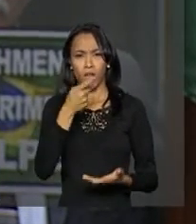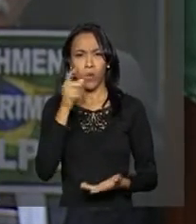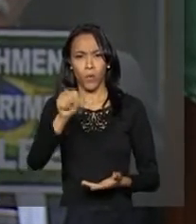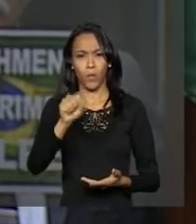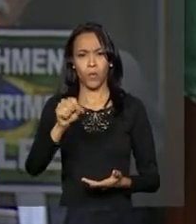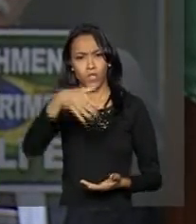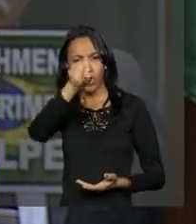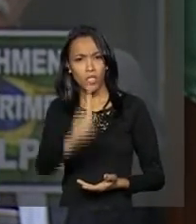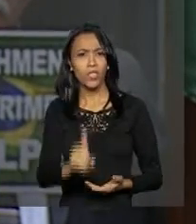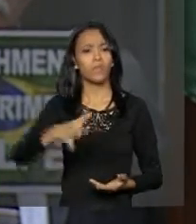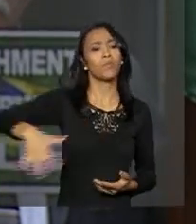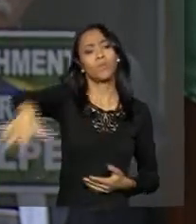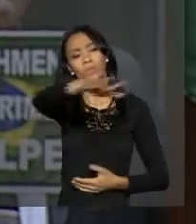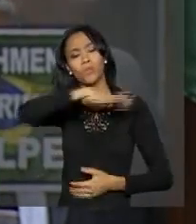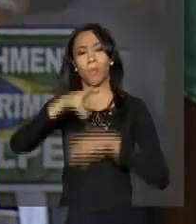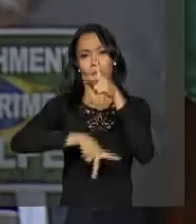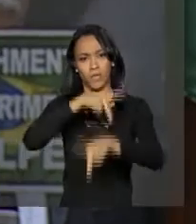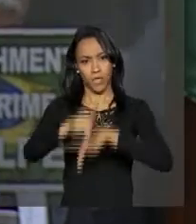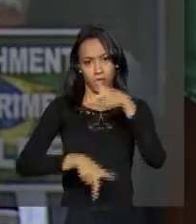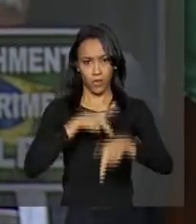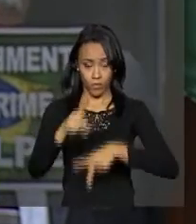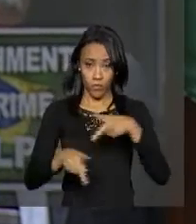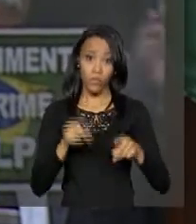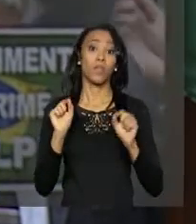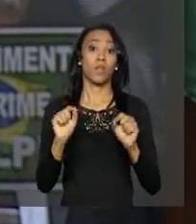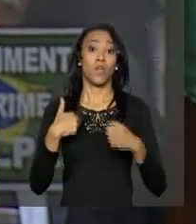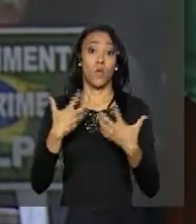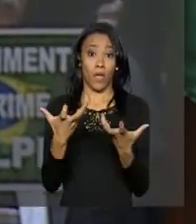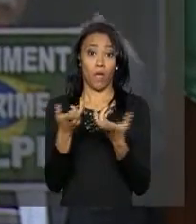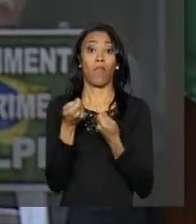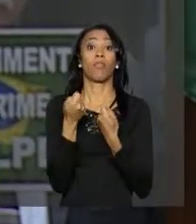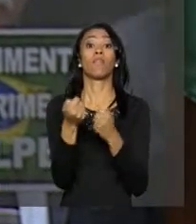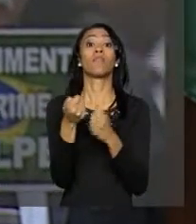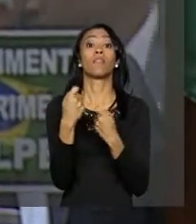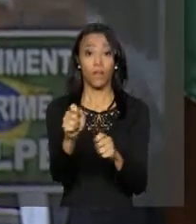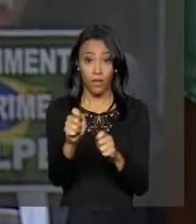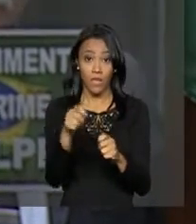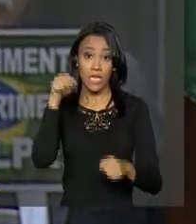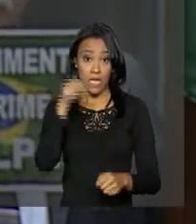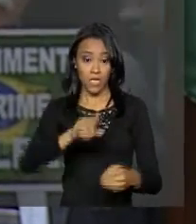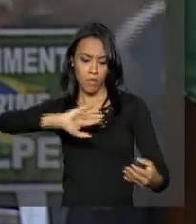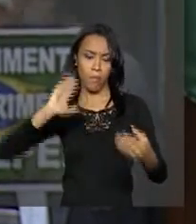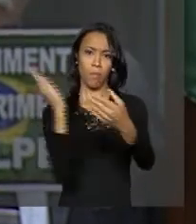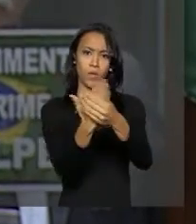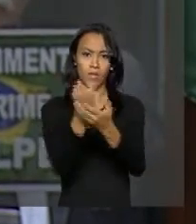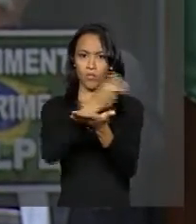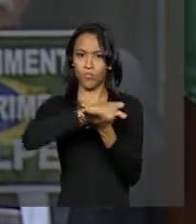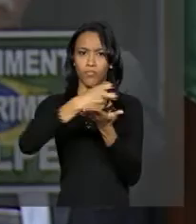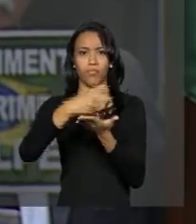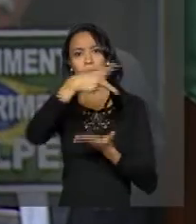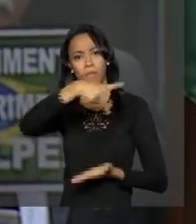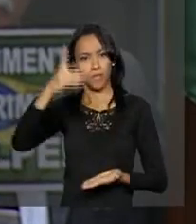de Direito para todos os brasileiros e para todas as brasileiras que eu quero defender que este processo de impeachment, se